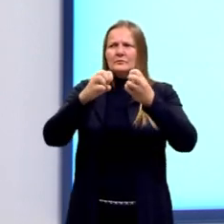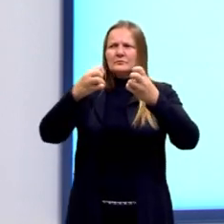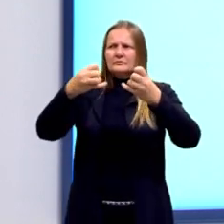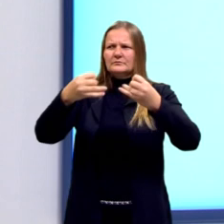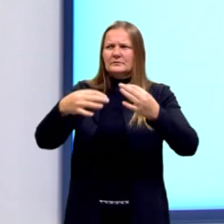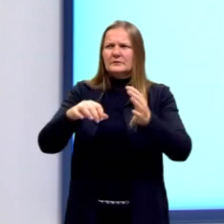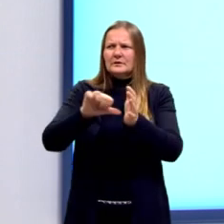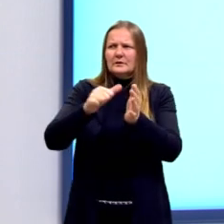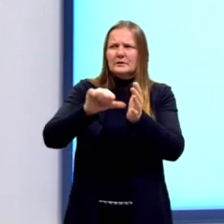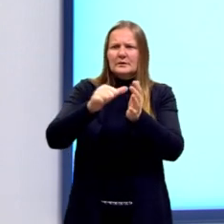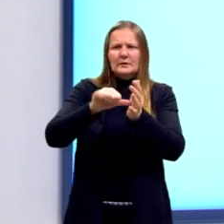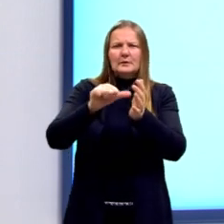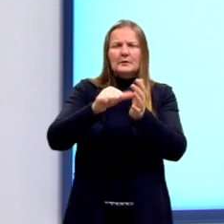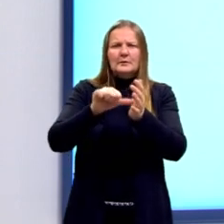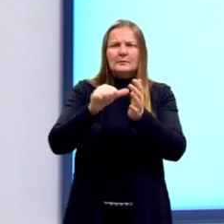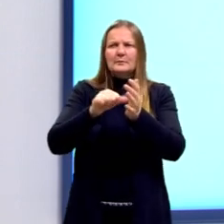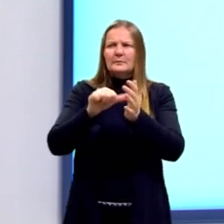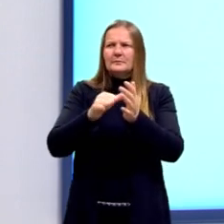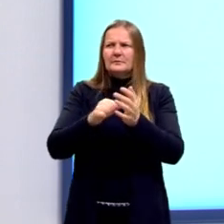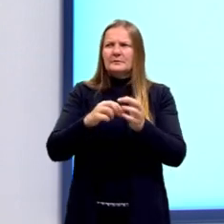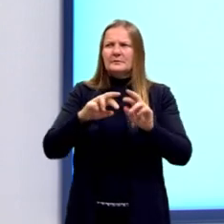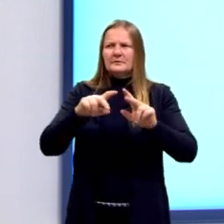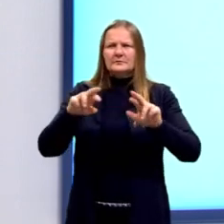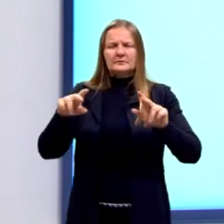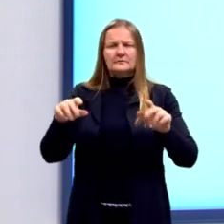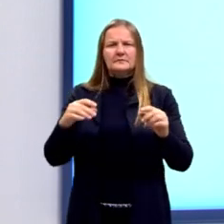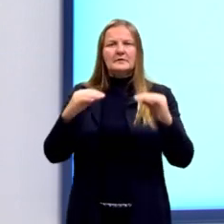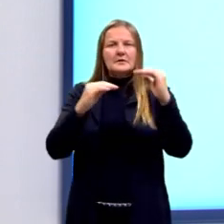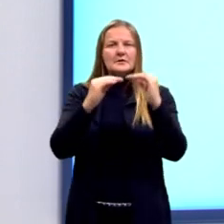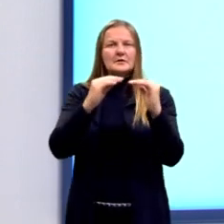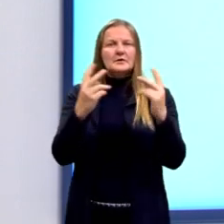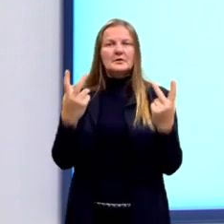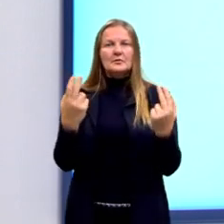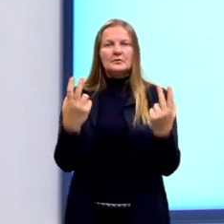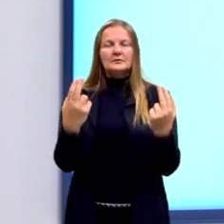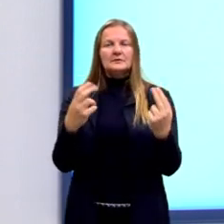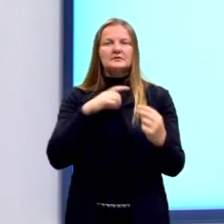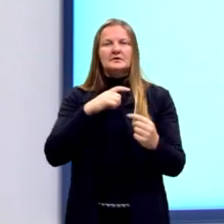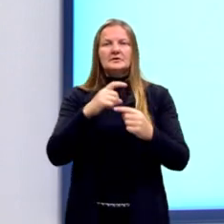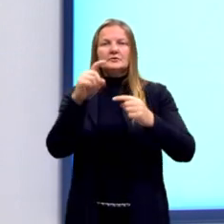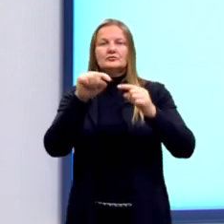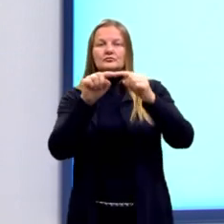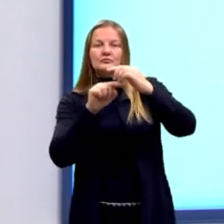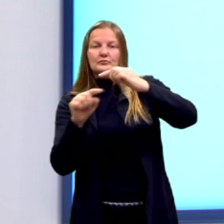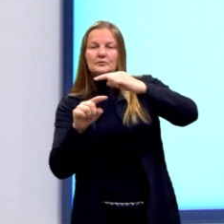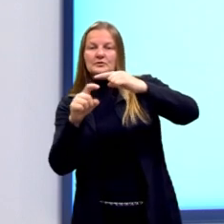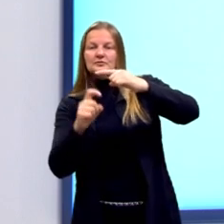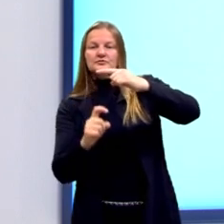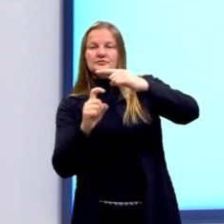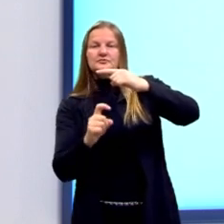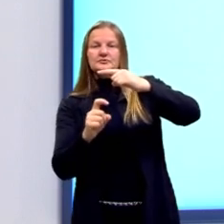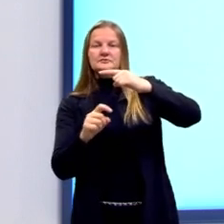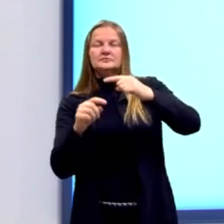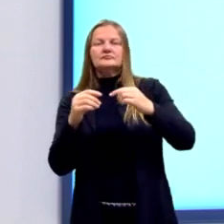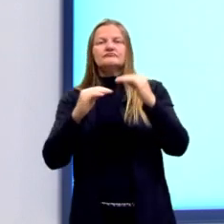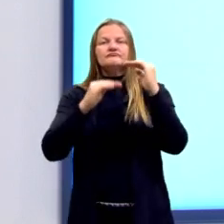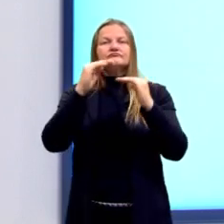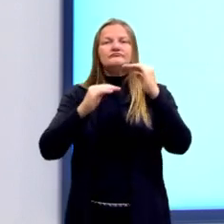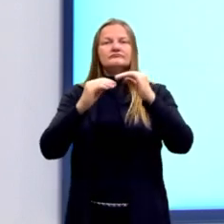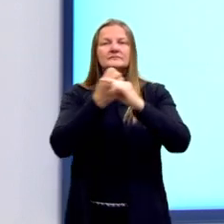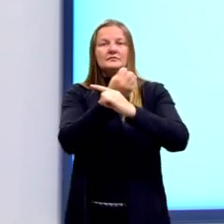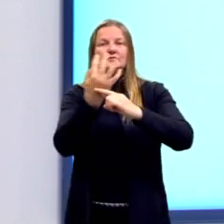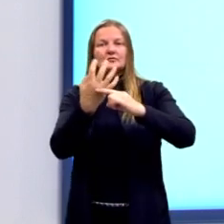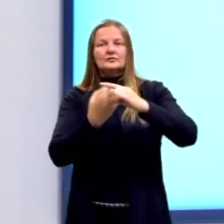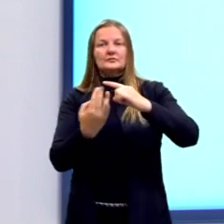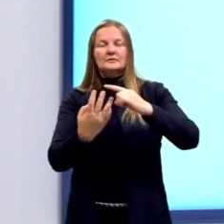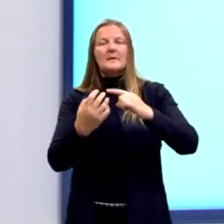igualdade, nós temos duas frações com o denominador X. Então, nós podemos representar a partir de uma fração apenas,